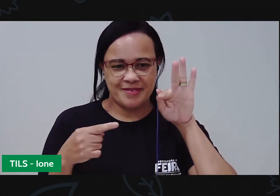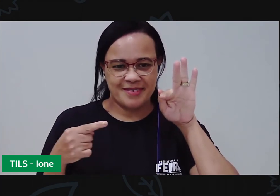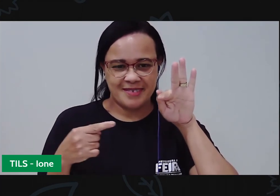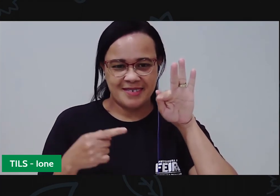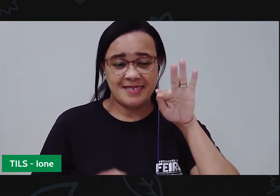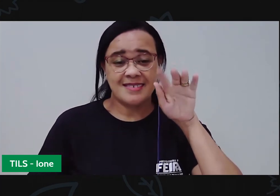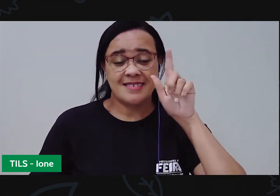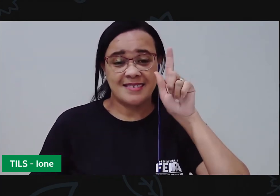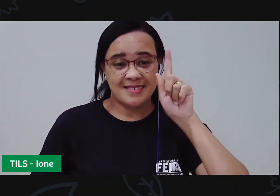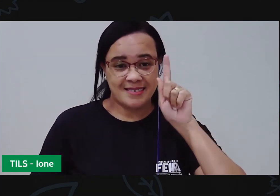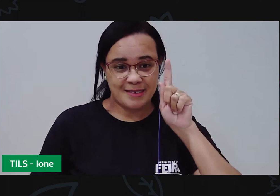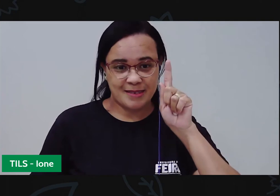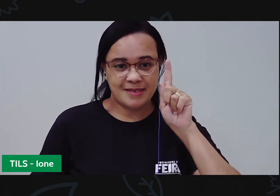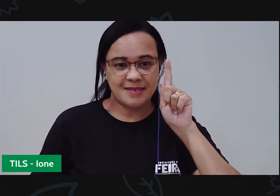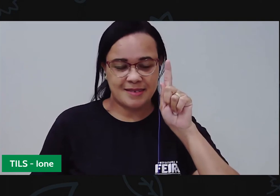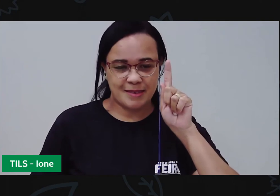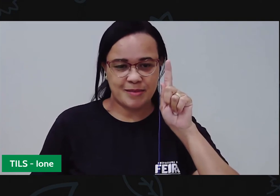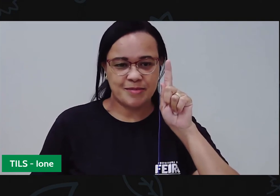Letra G.